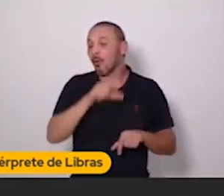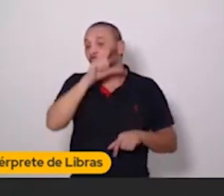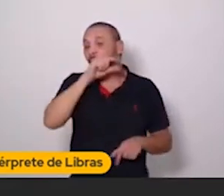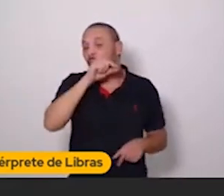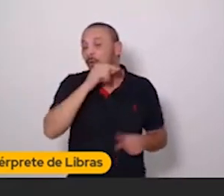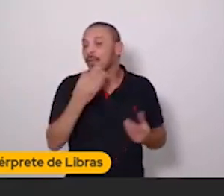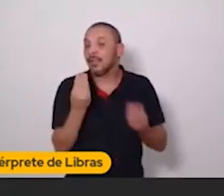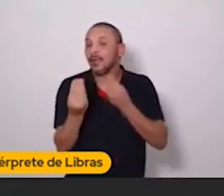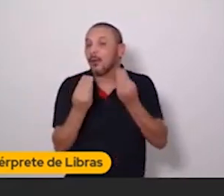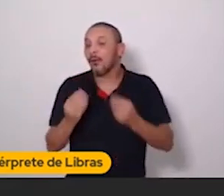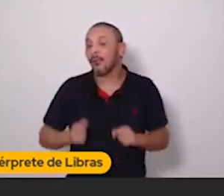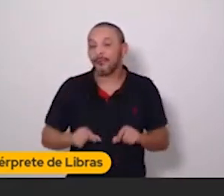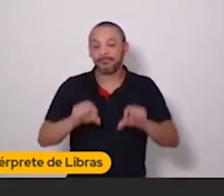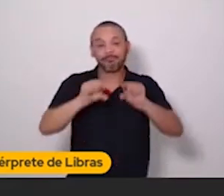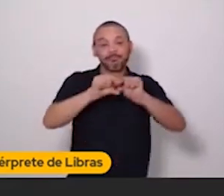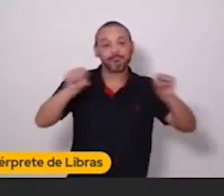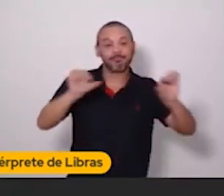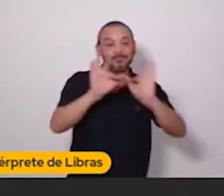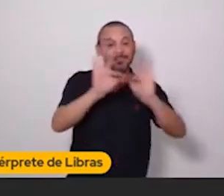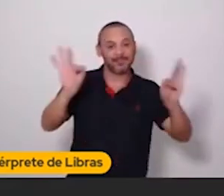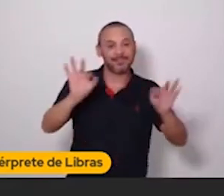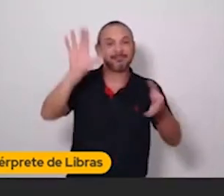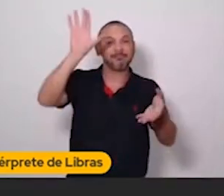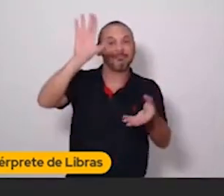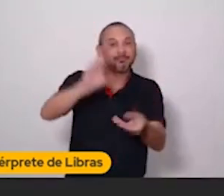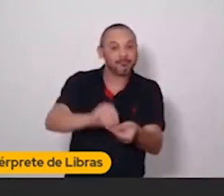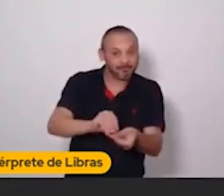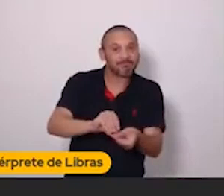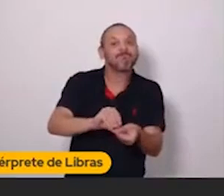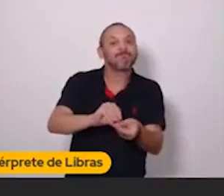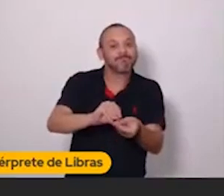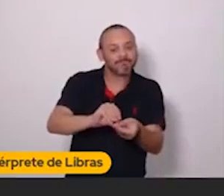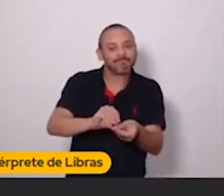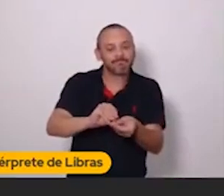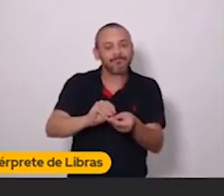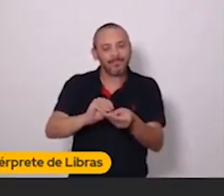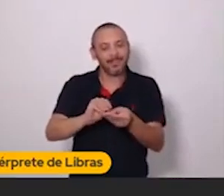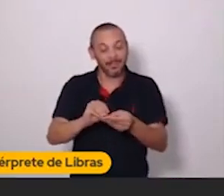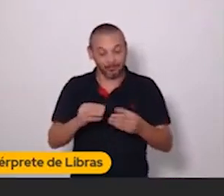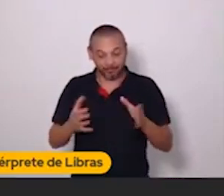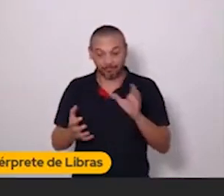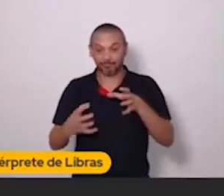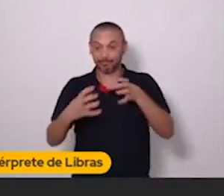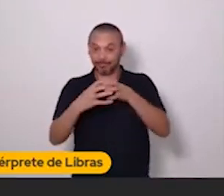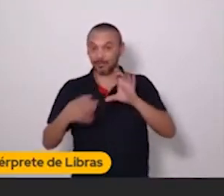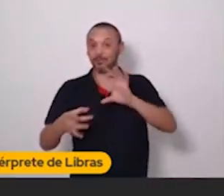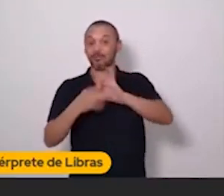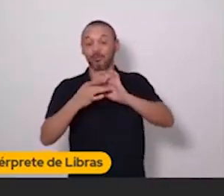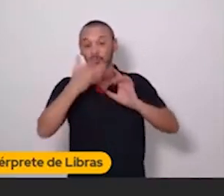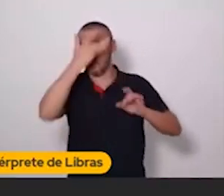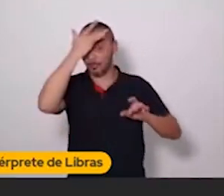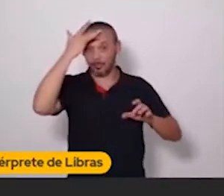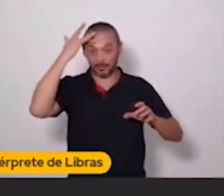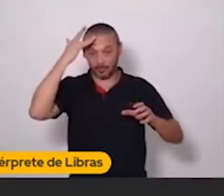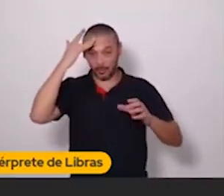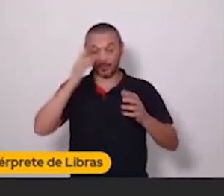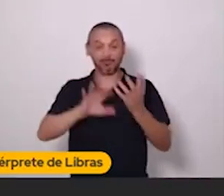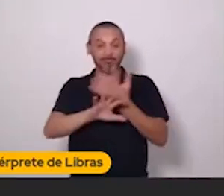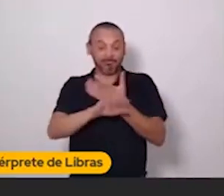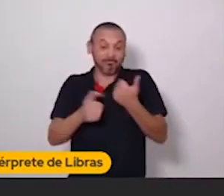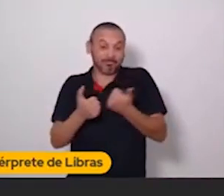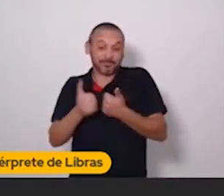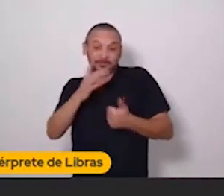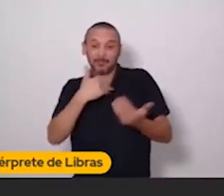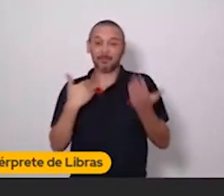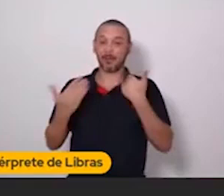usa dessa rede social para conseguir se aproximar da audiência. Então, conversar de um jeito mais próximo